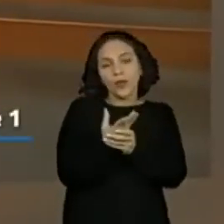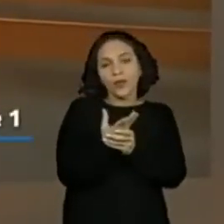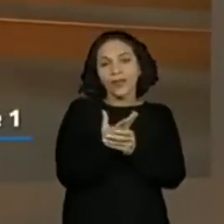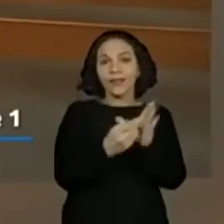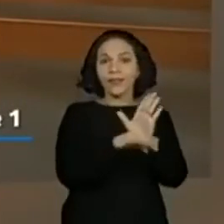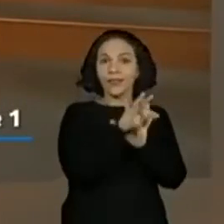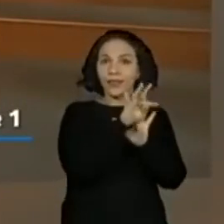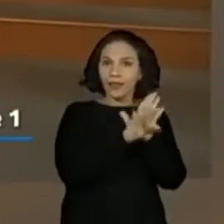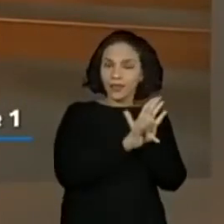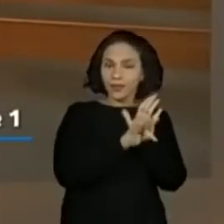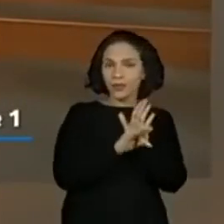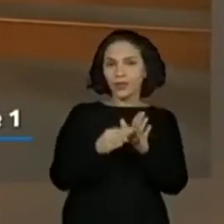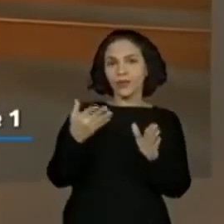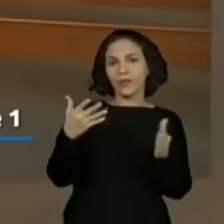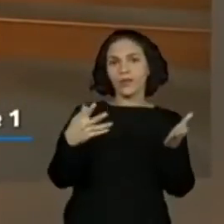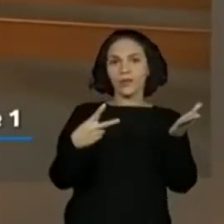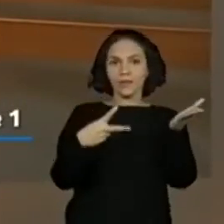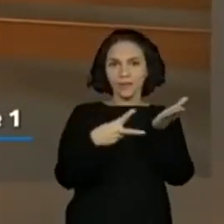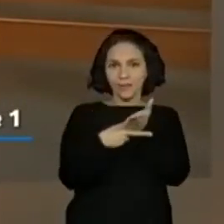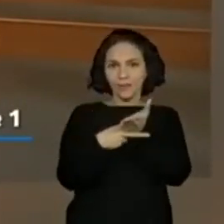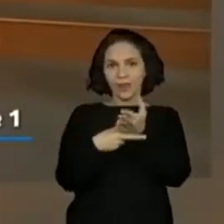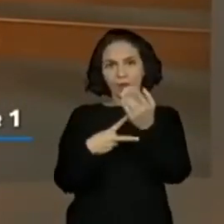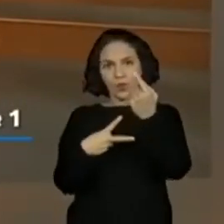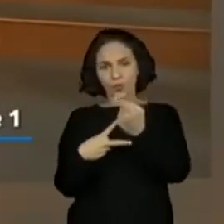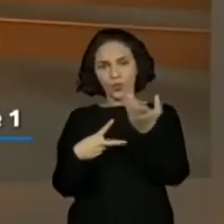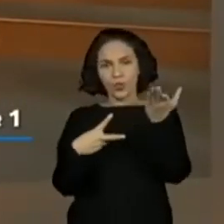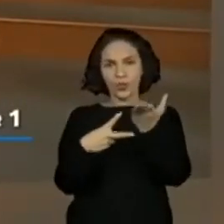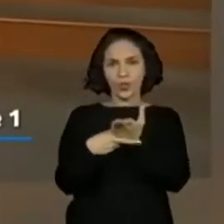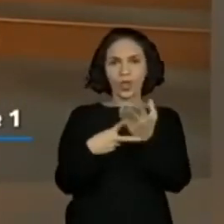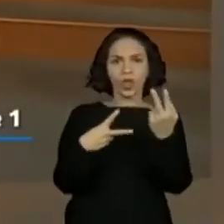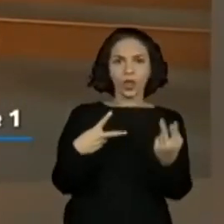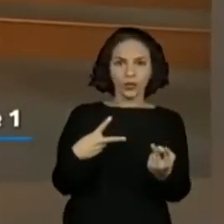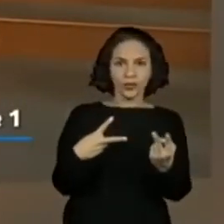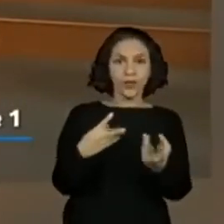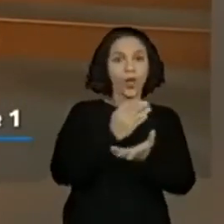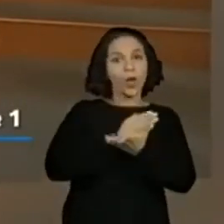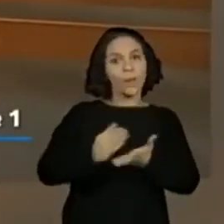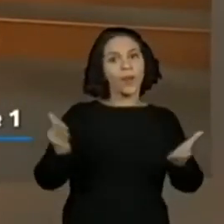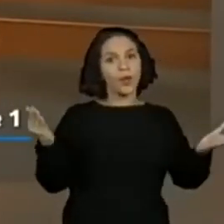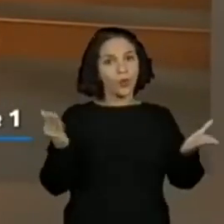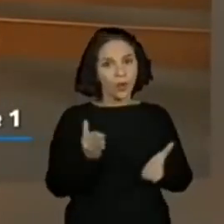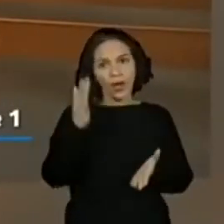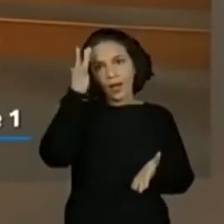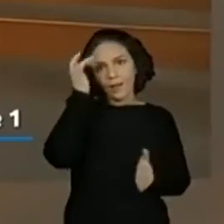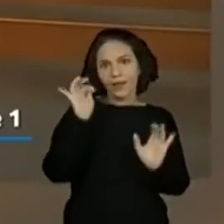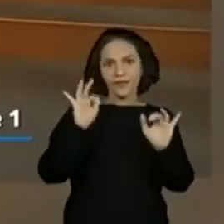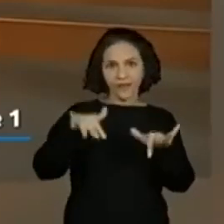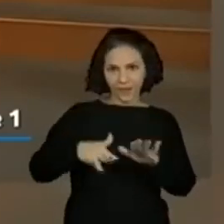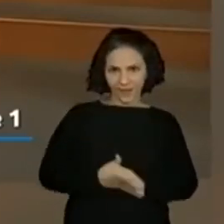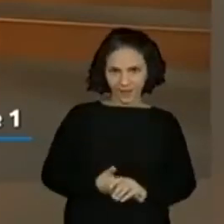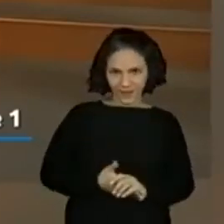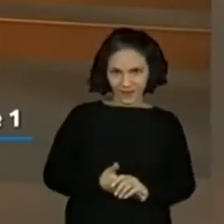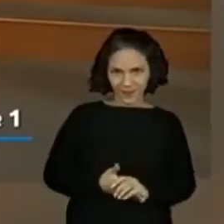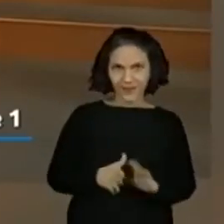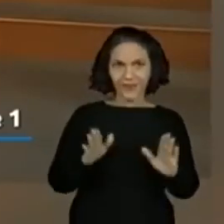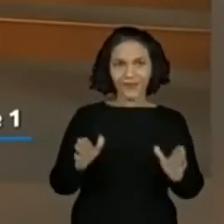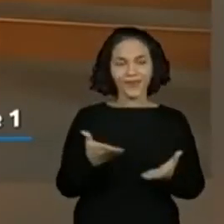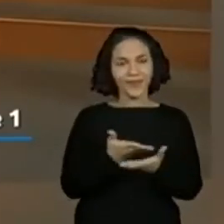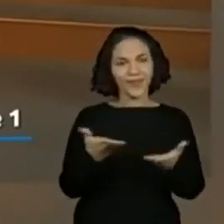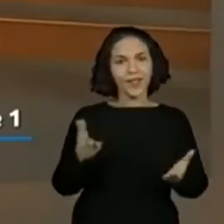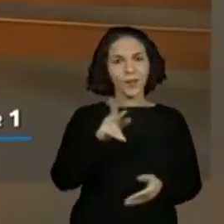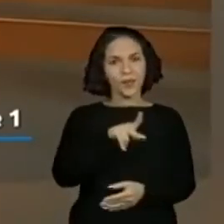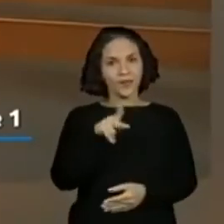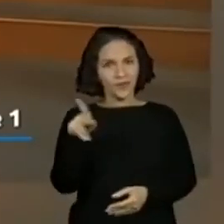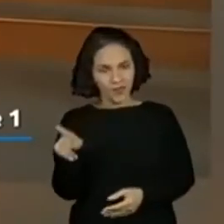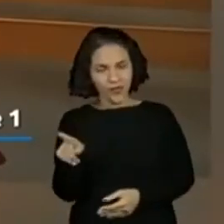1 e parte 2. Porque a nossa aula começa hoje e se encerra amanhã. Professores, alunos,